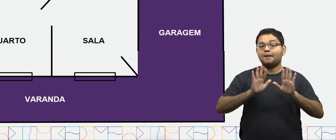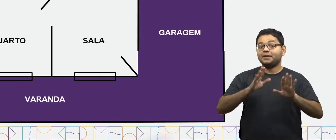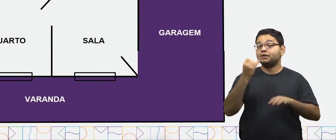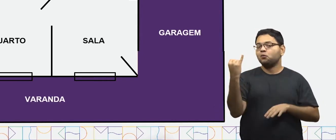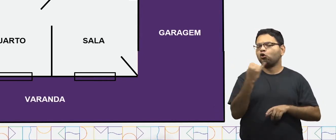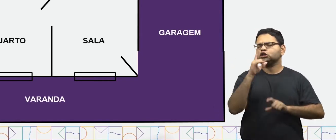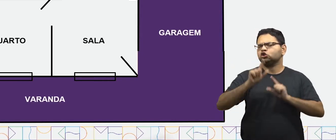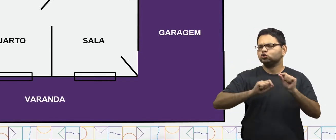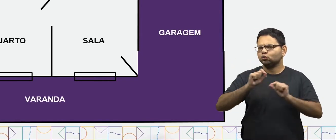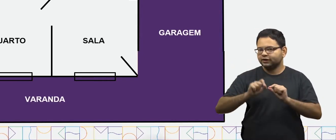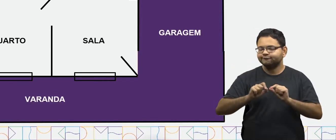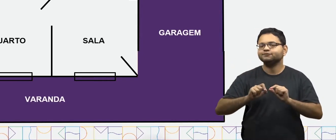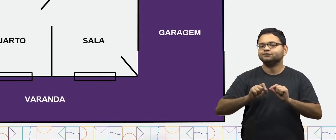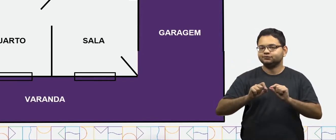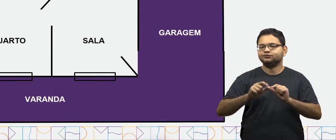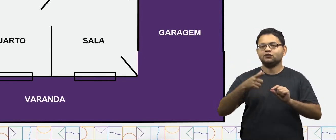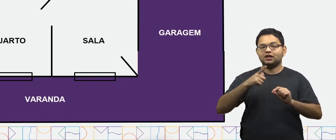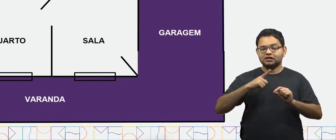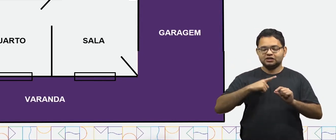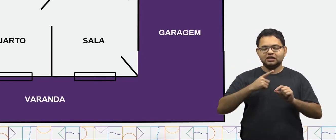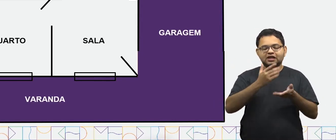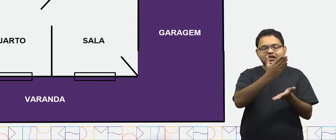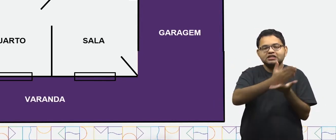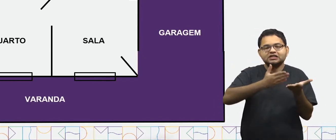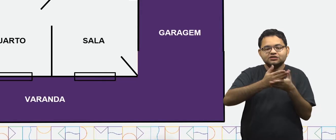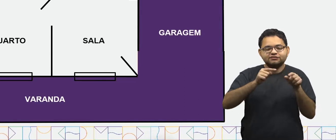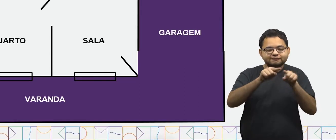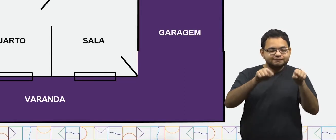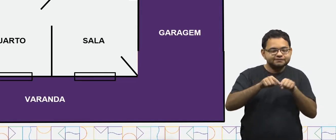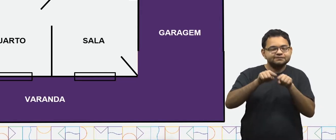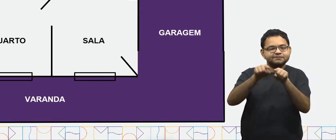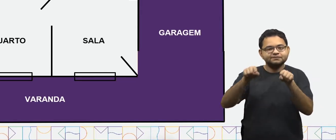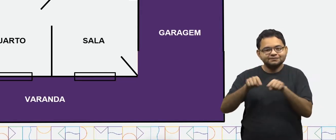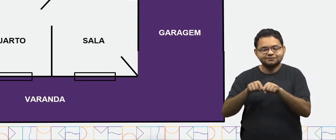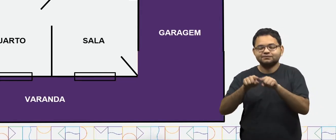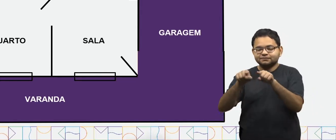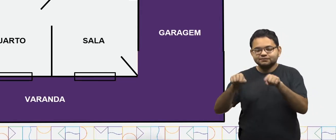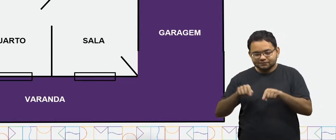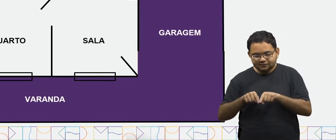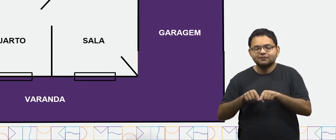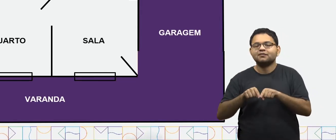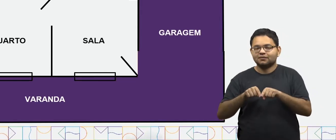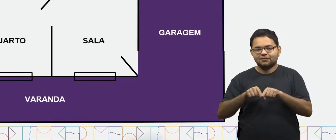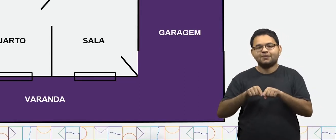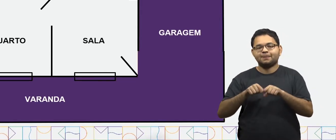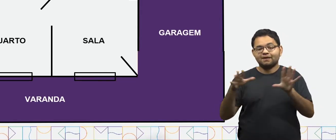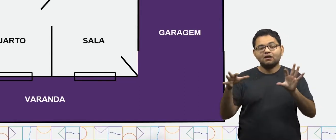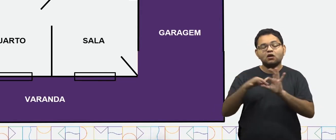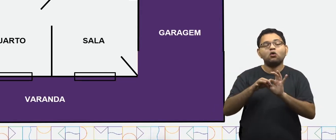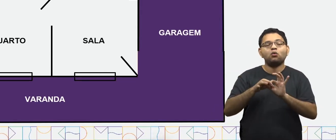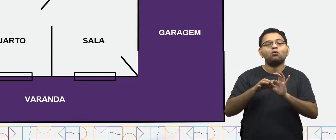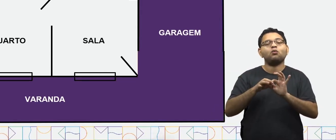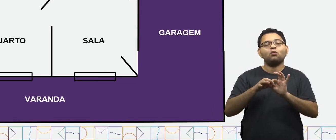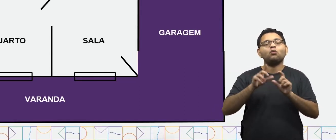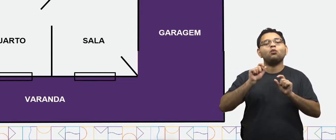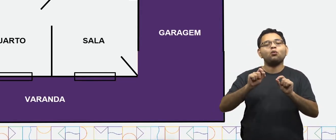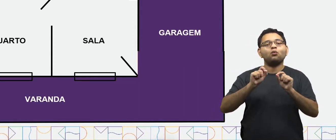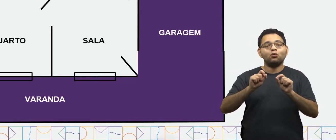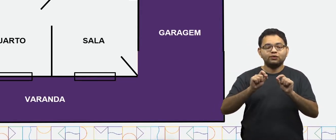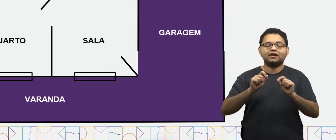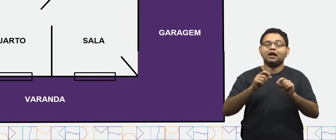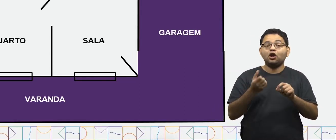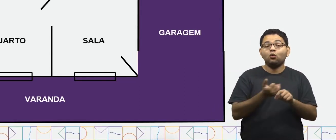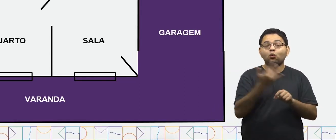detalhe importante, essas divisões e os compartimentos dependem exclusivamente dos